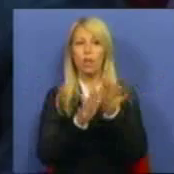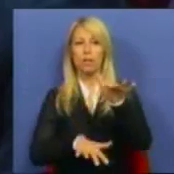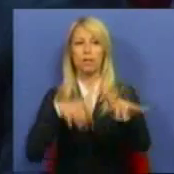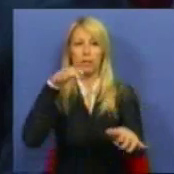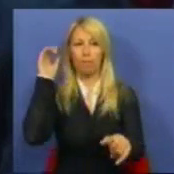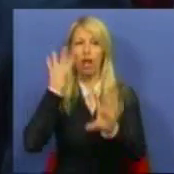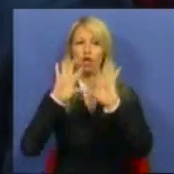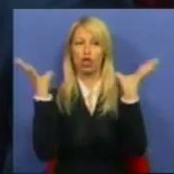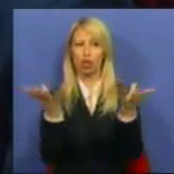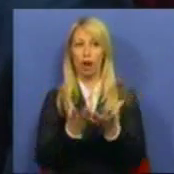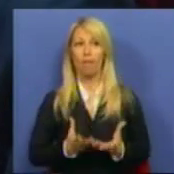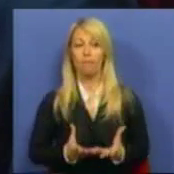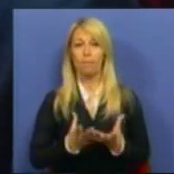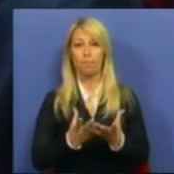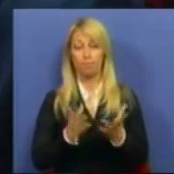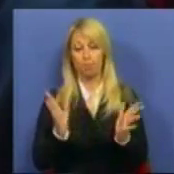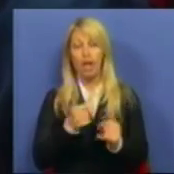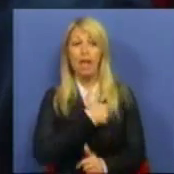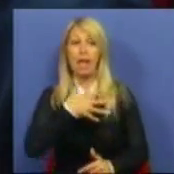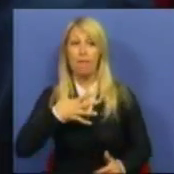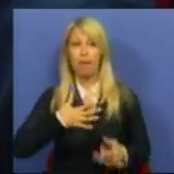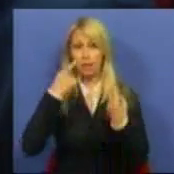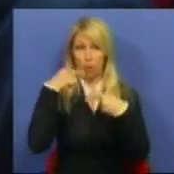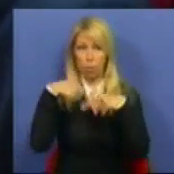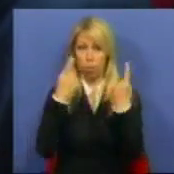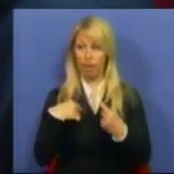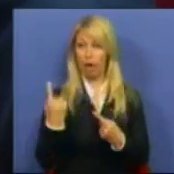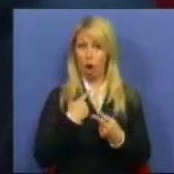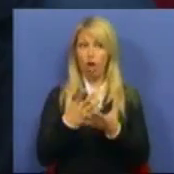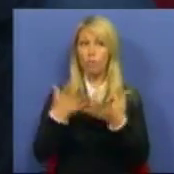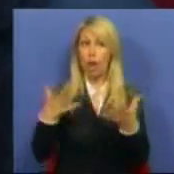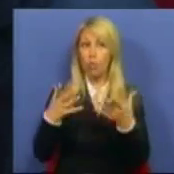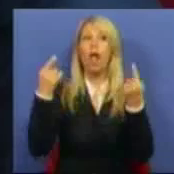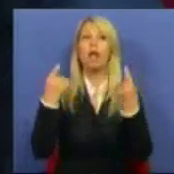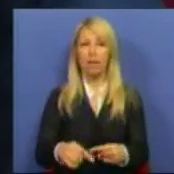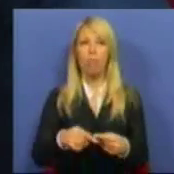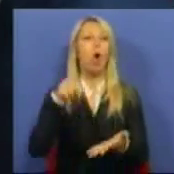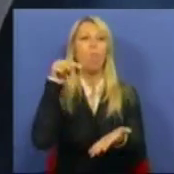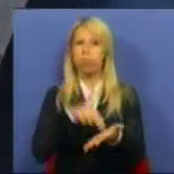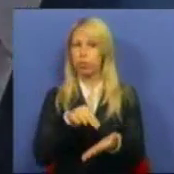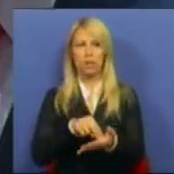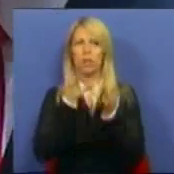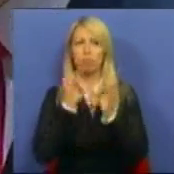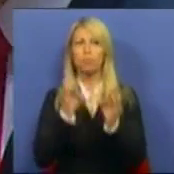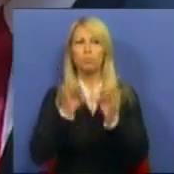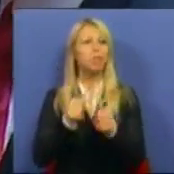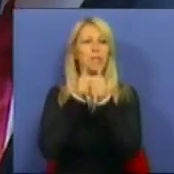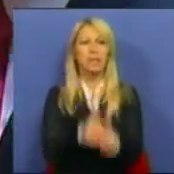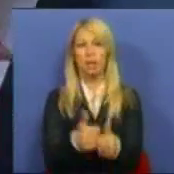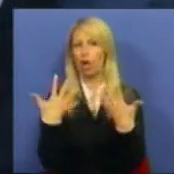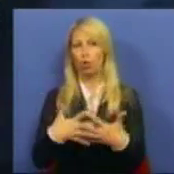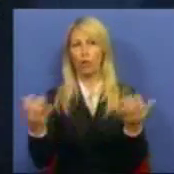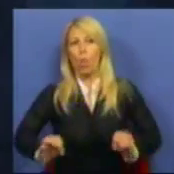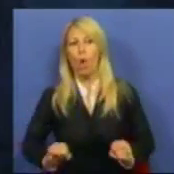Gerais. Nas empresas públicas onde temos maioria, essa posição será seguida, sem dúvida. Nas outras,